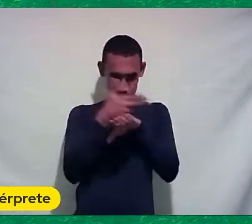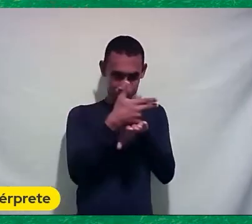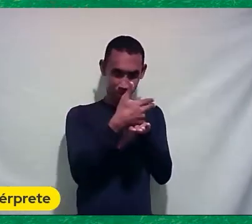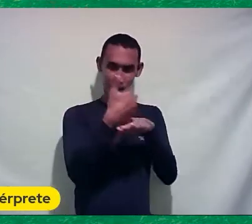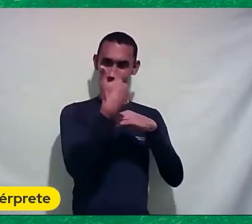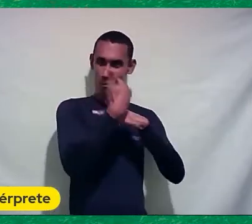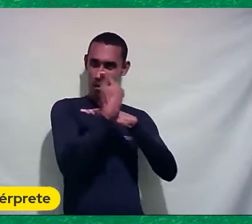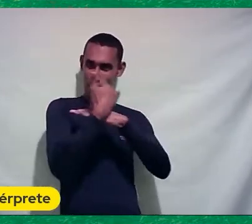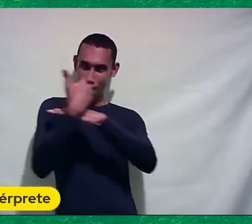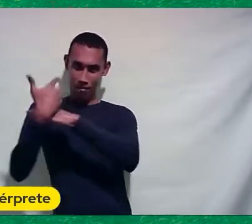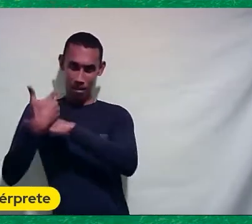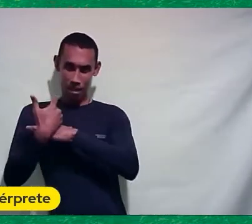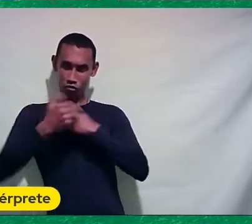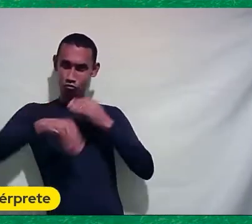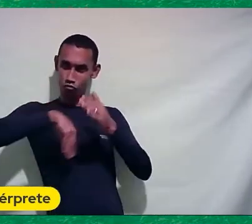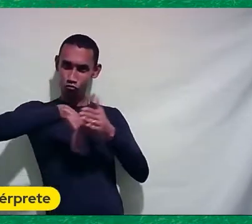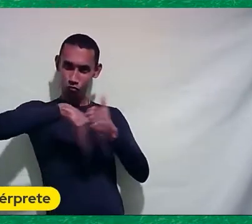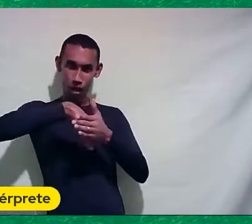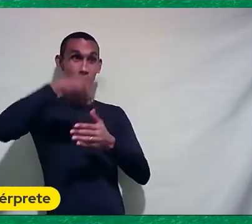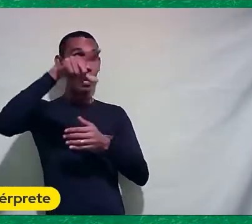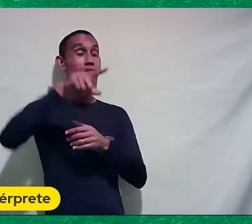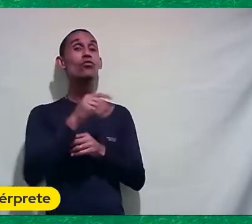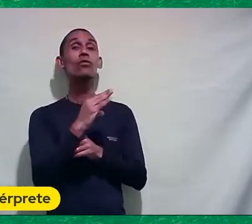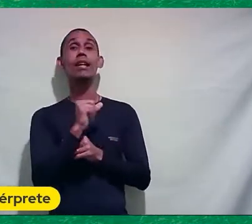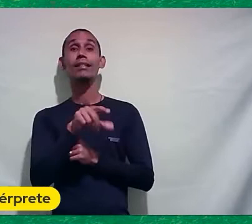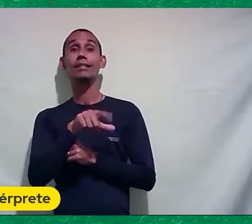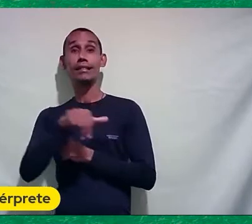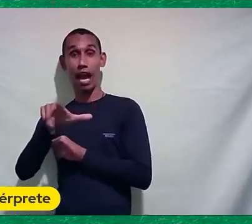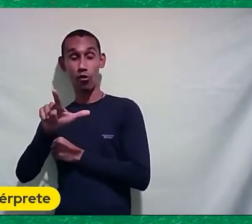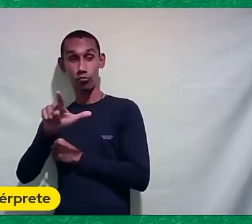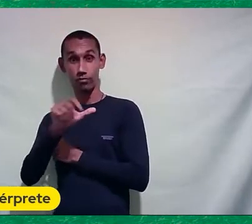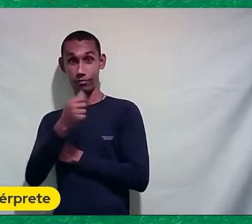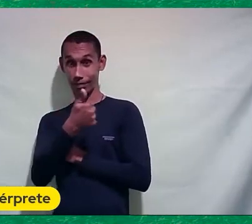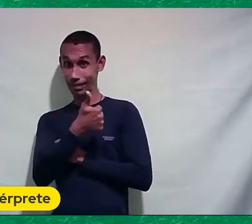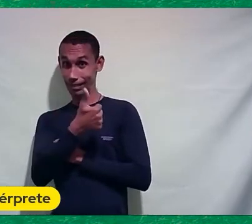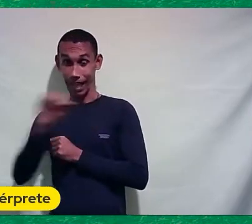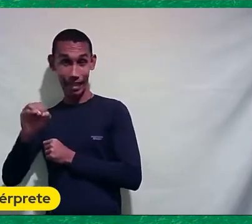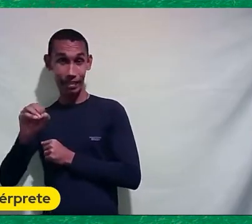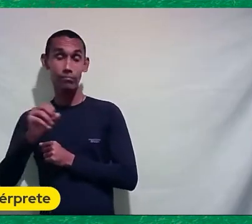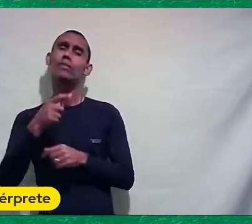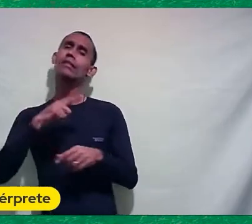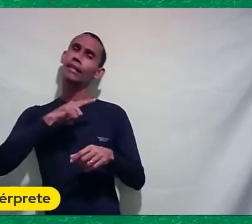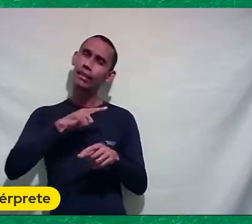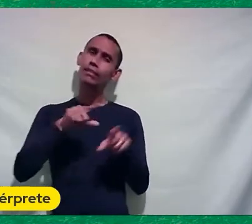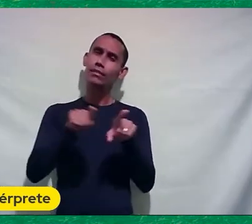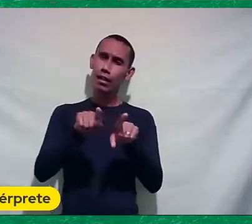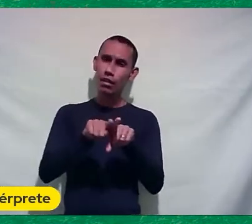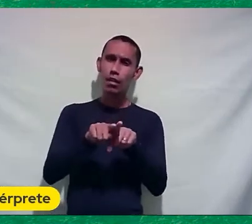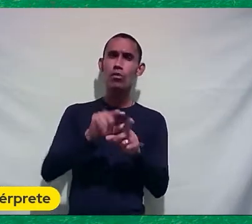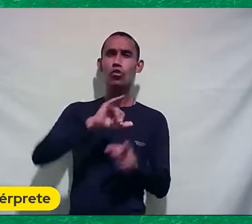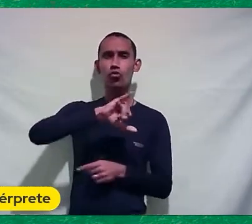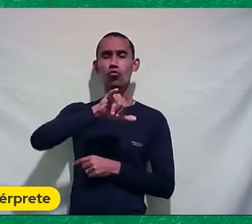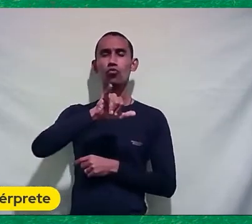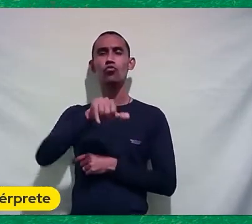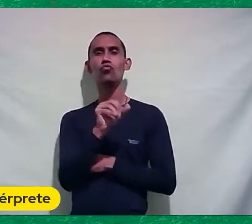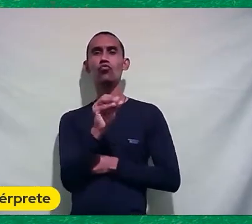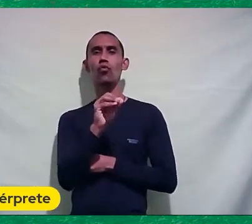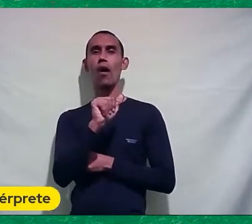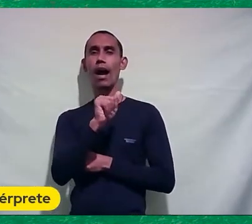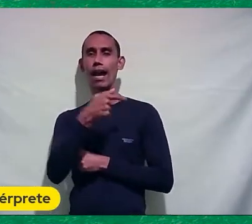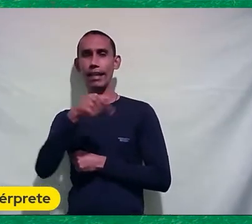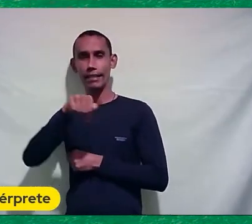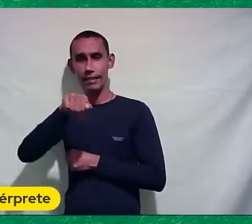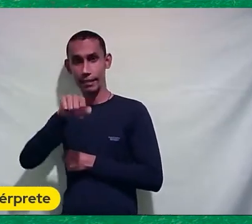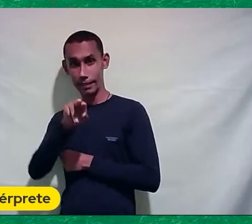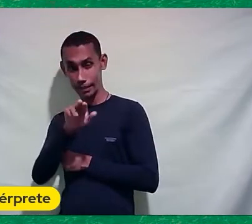As escolas lá Do Canal 100 Que fazem aquele tipo de coisas E também tem O Joaquim Pedro Com o Garrincha